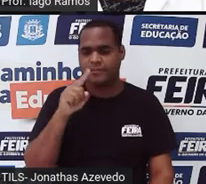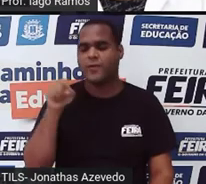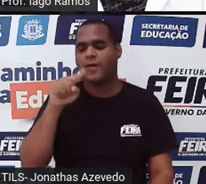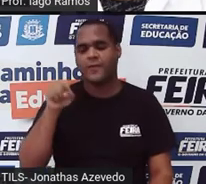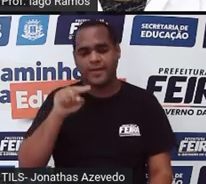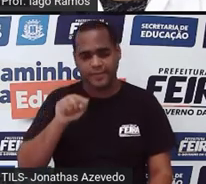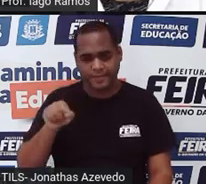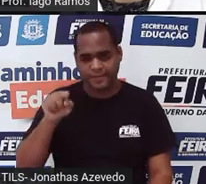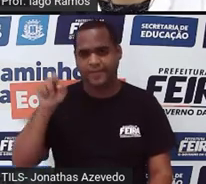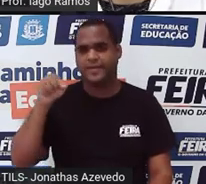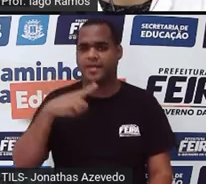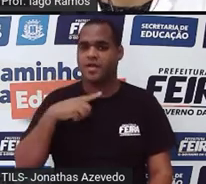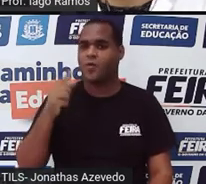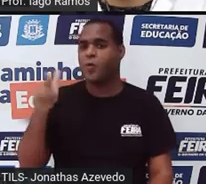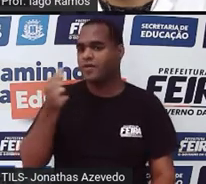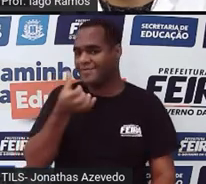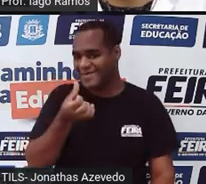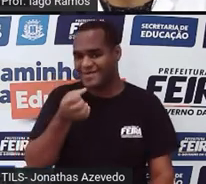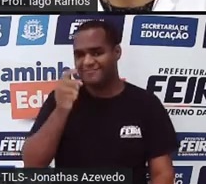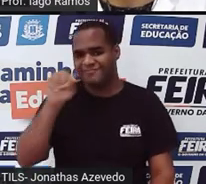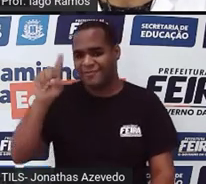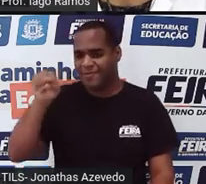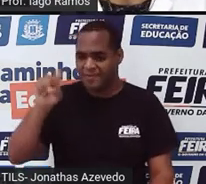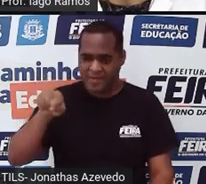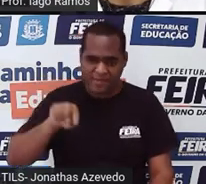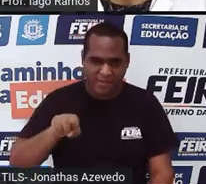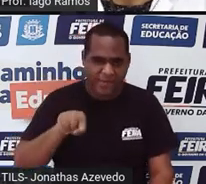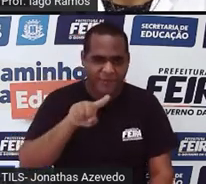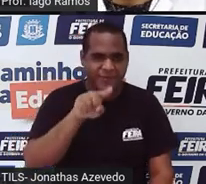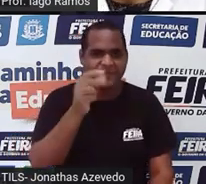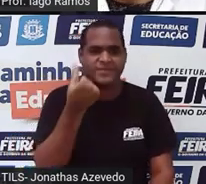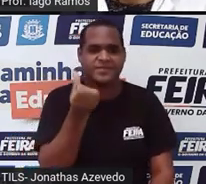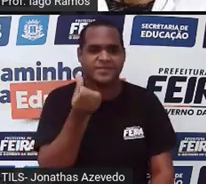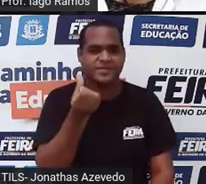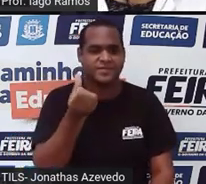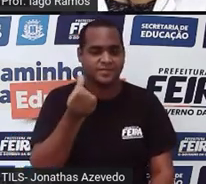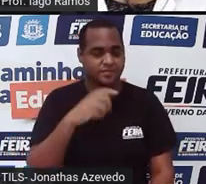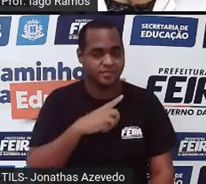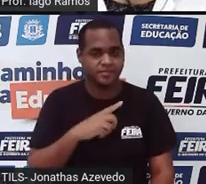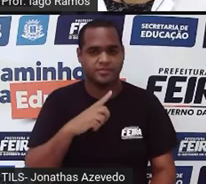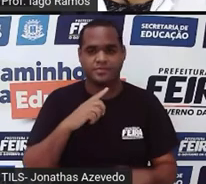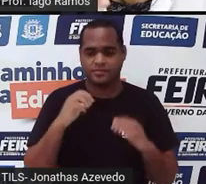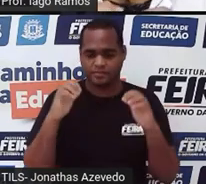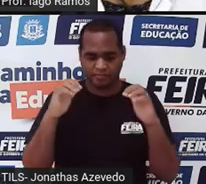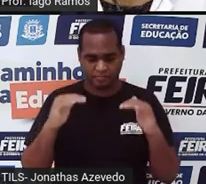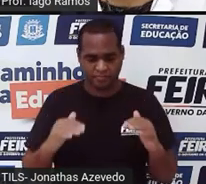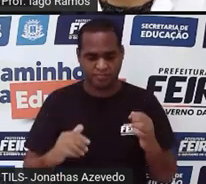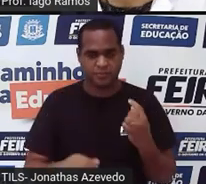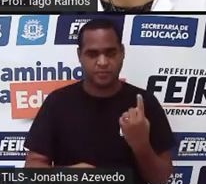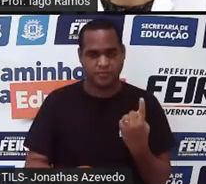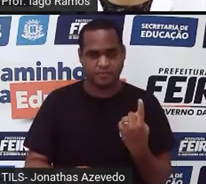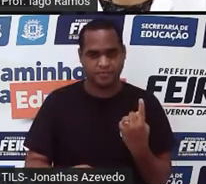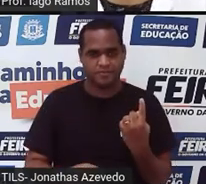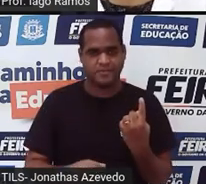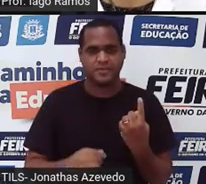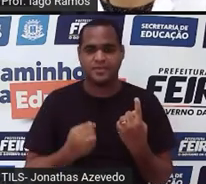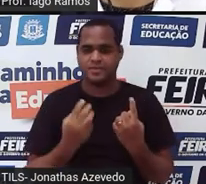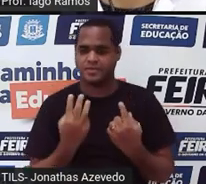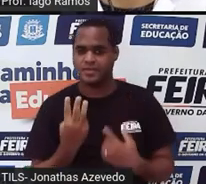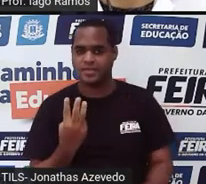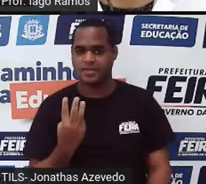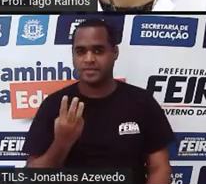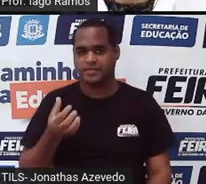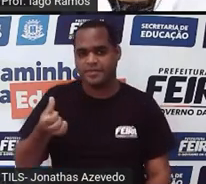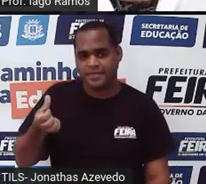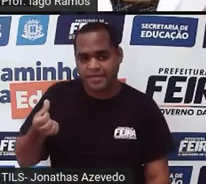outra figura com seis bolinhas, tá? E os números embaixo que tem de cada figura é a quantidade de